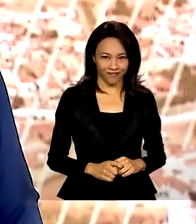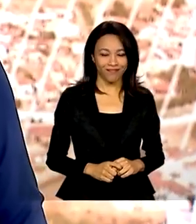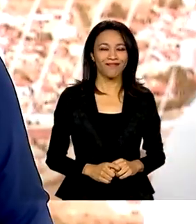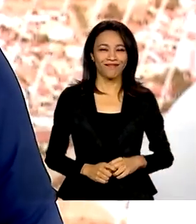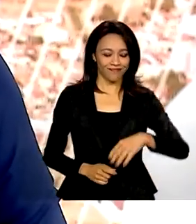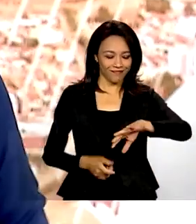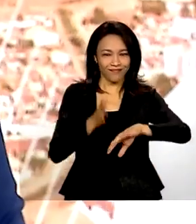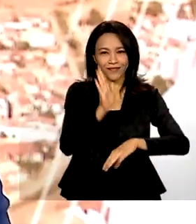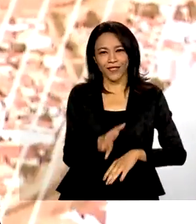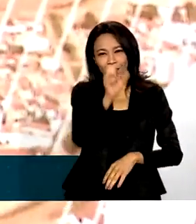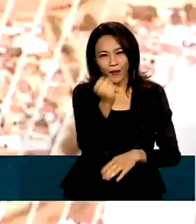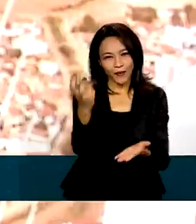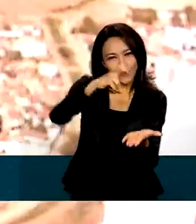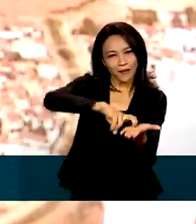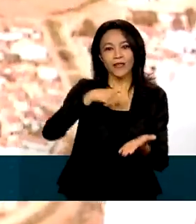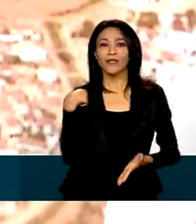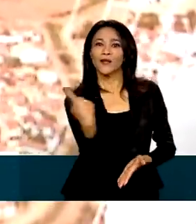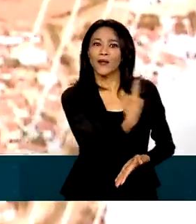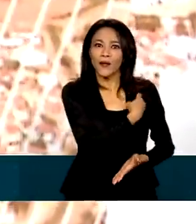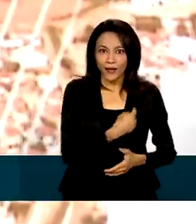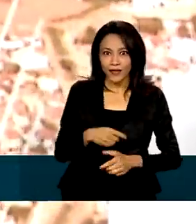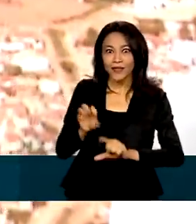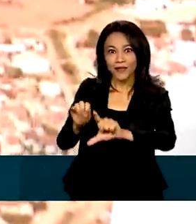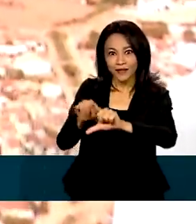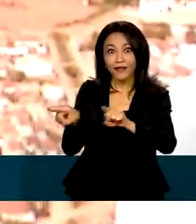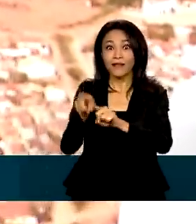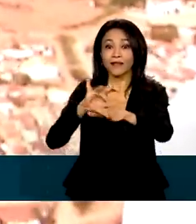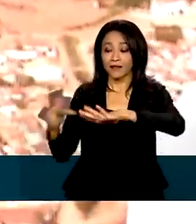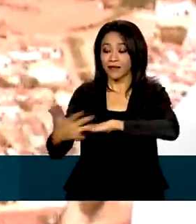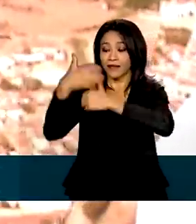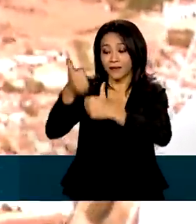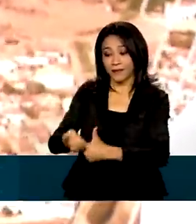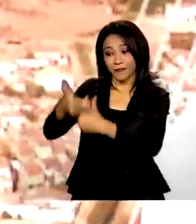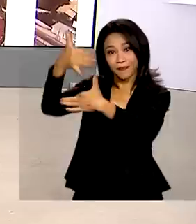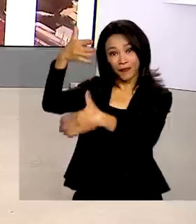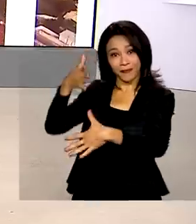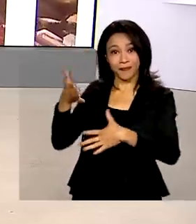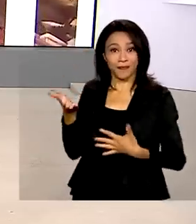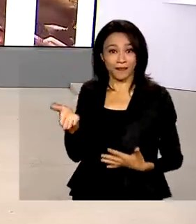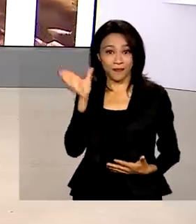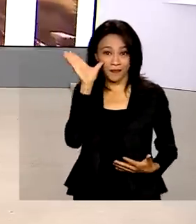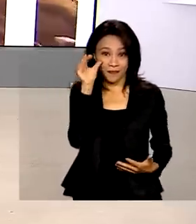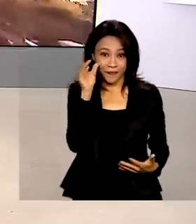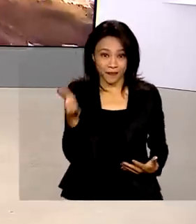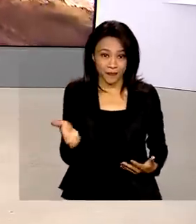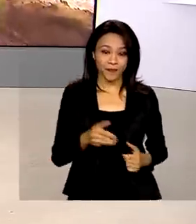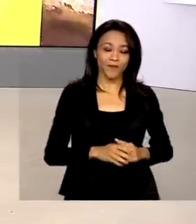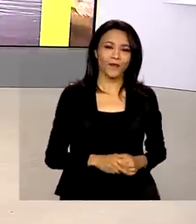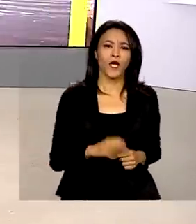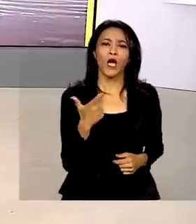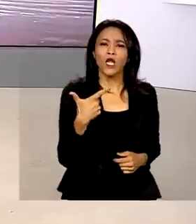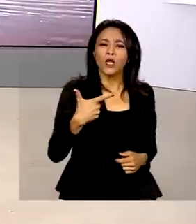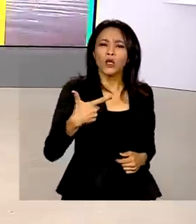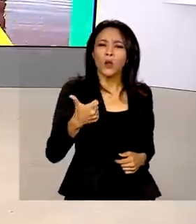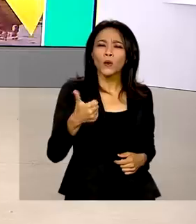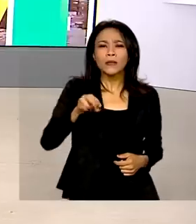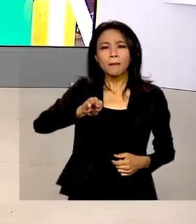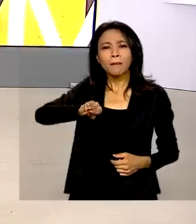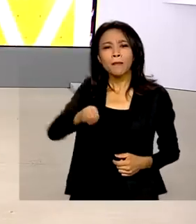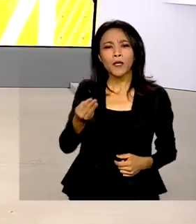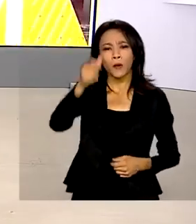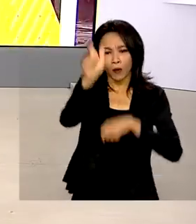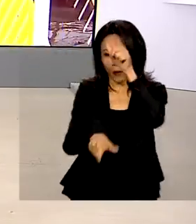São 8 horas da manhã e estamos ao vivo também pelas redes sociais. Cerca de 12 milhões de